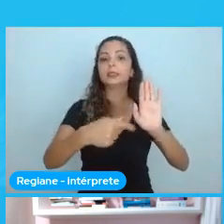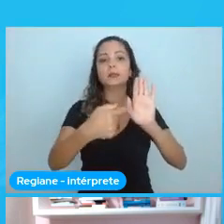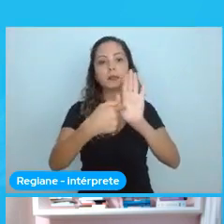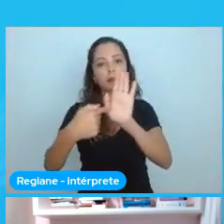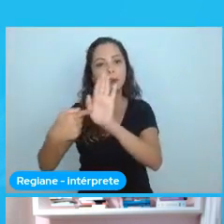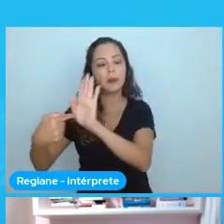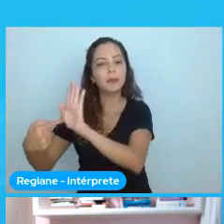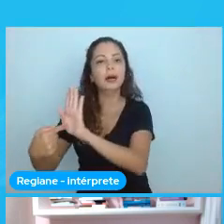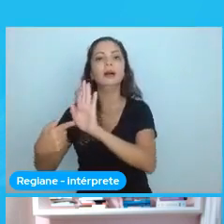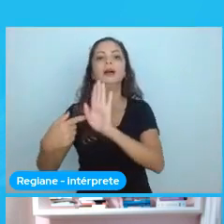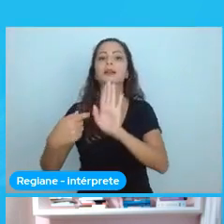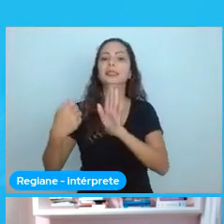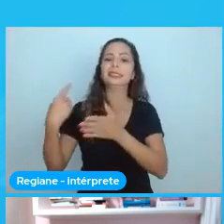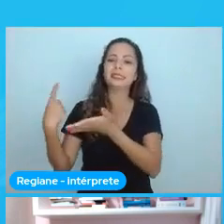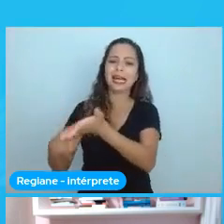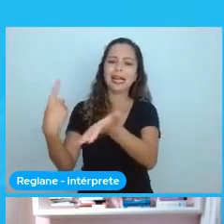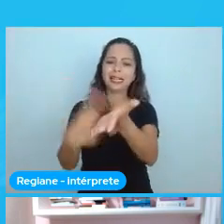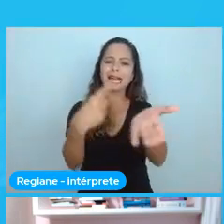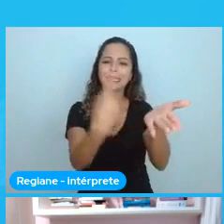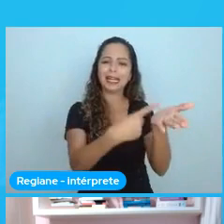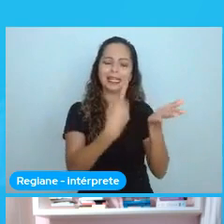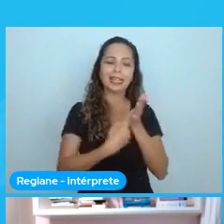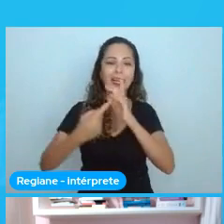para alguma coisa acontecer. Então,